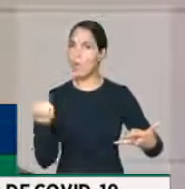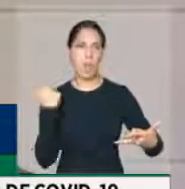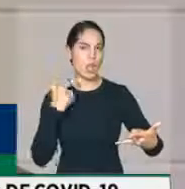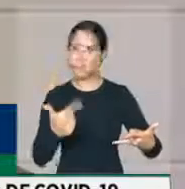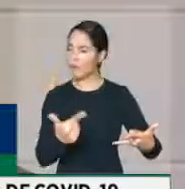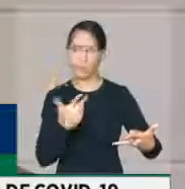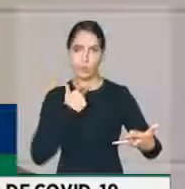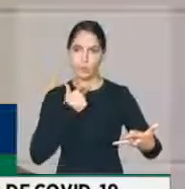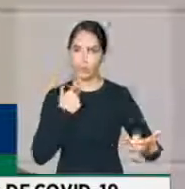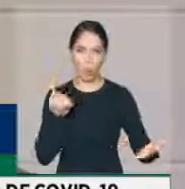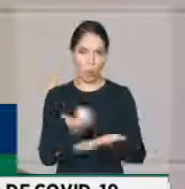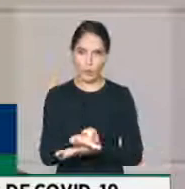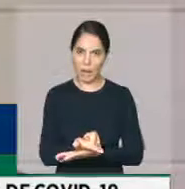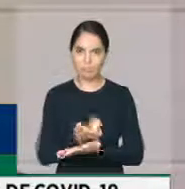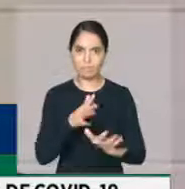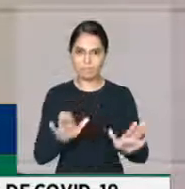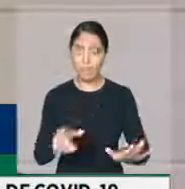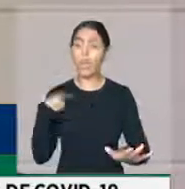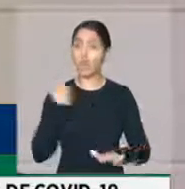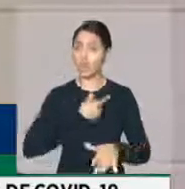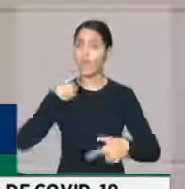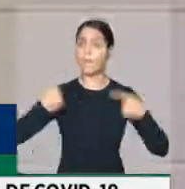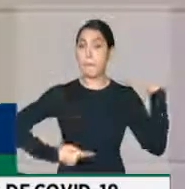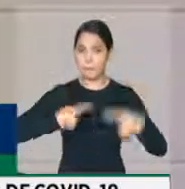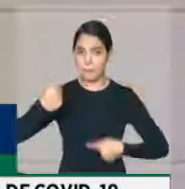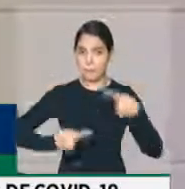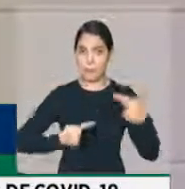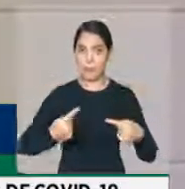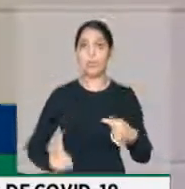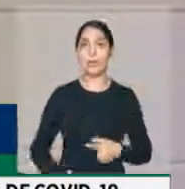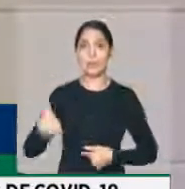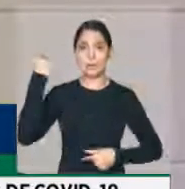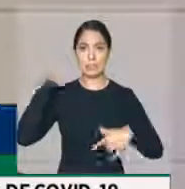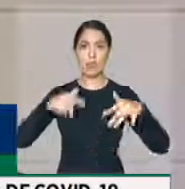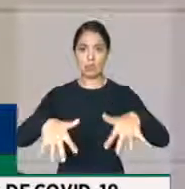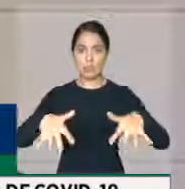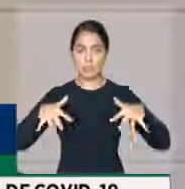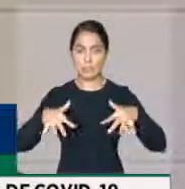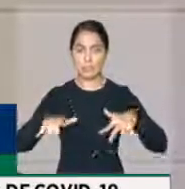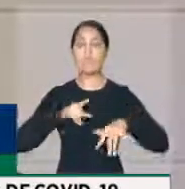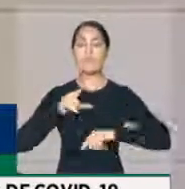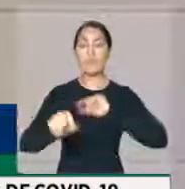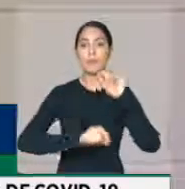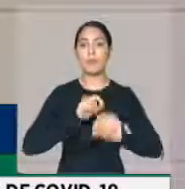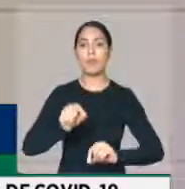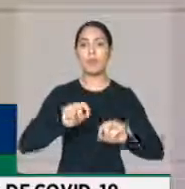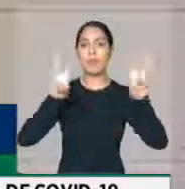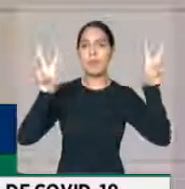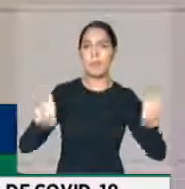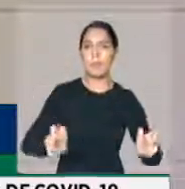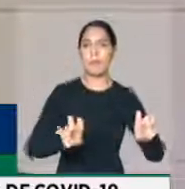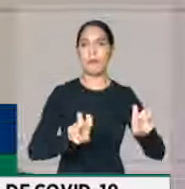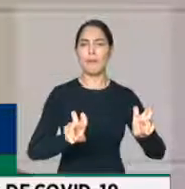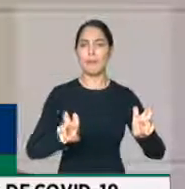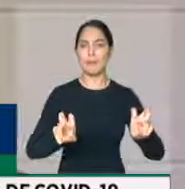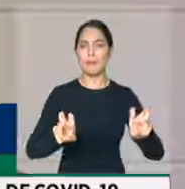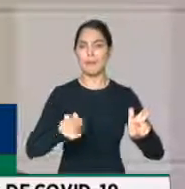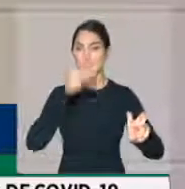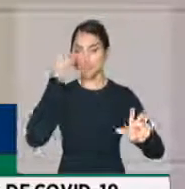debatido nesta casa na última sessão. Houve um destaque para retirar a classificação de títulos. Isso foi